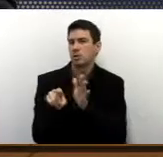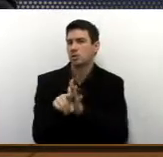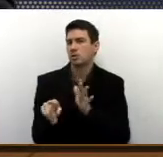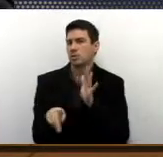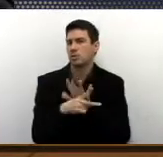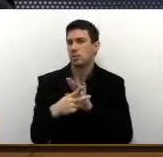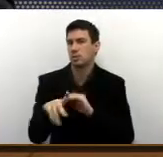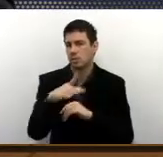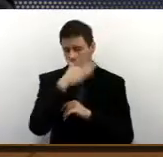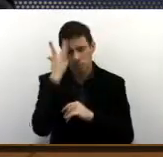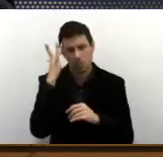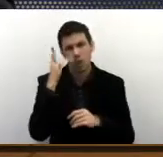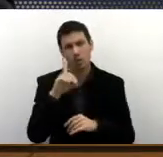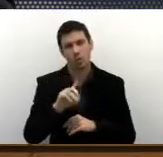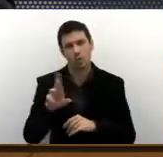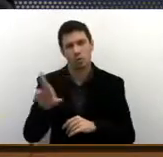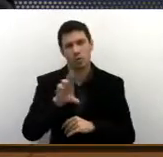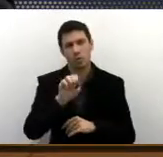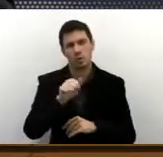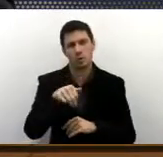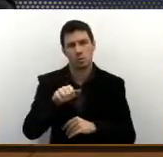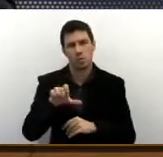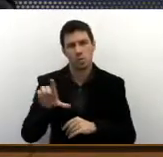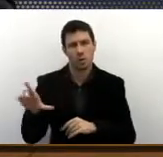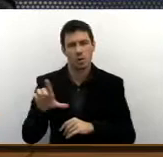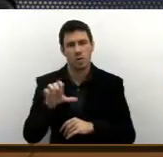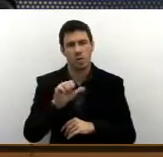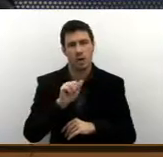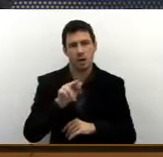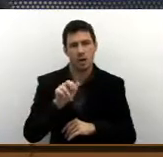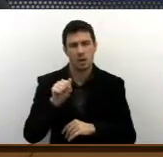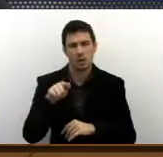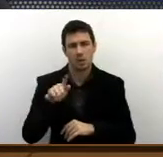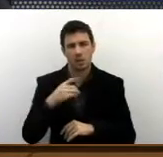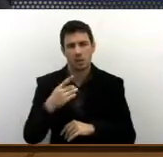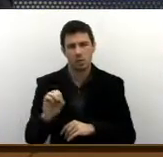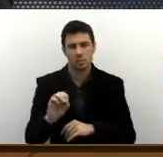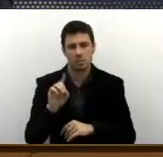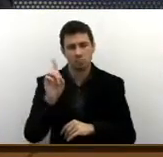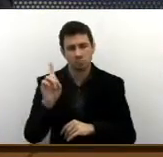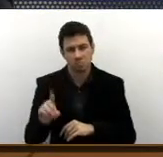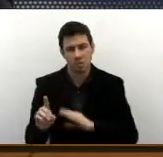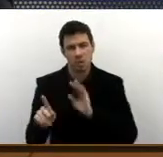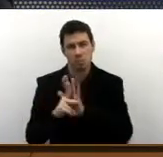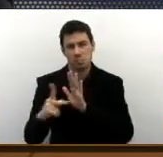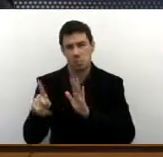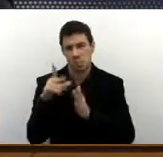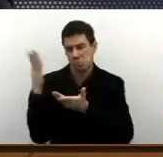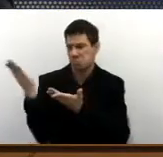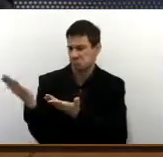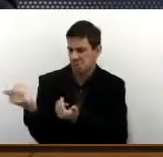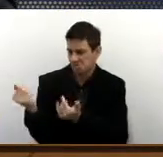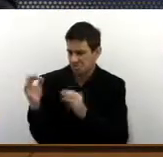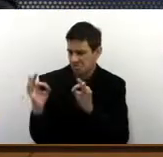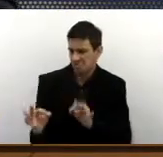Samuel Aragão, não isso, doutor? Estou vendo também que é um grande jovem.